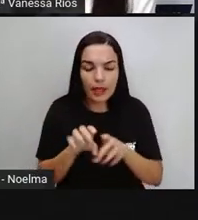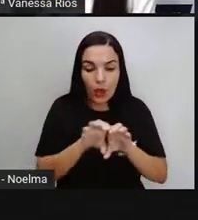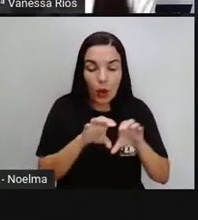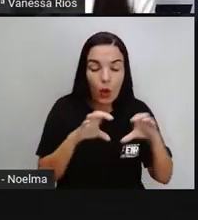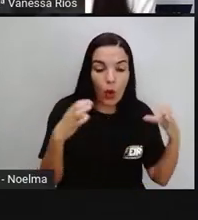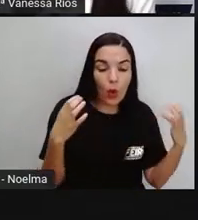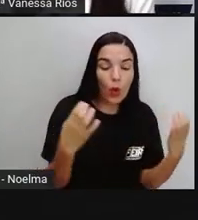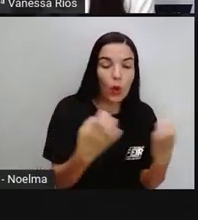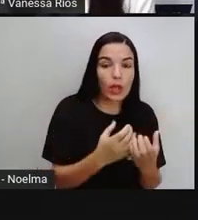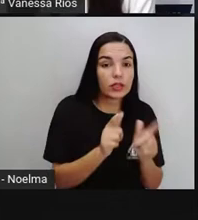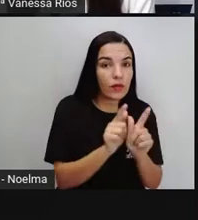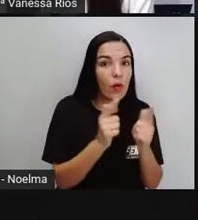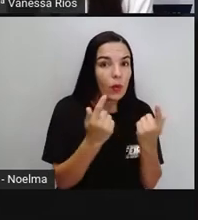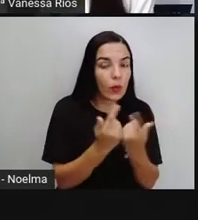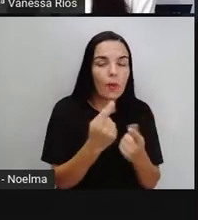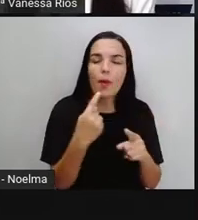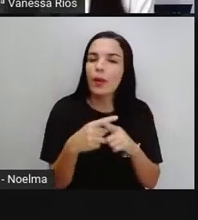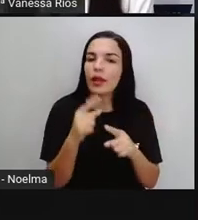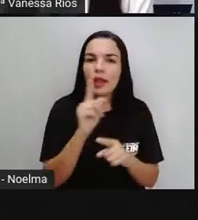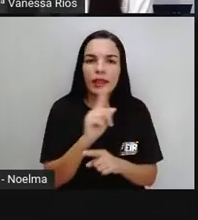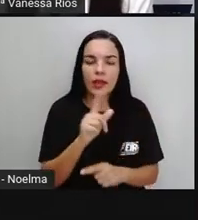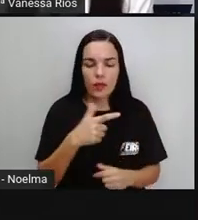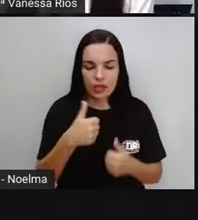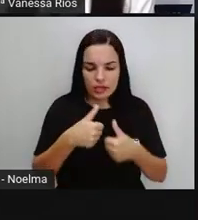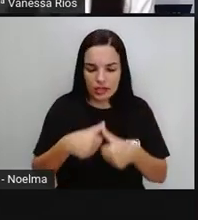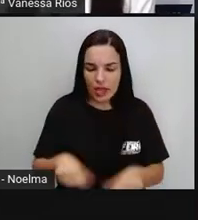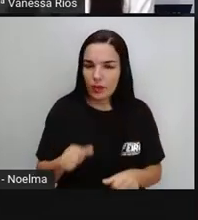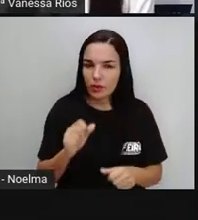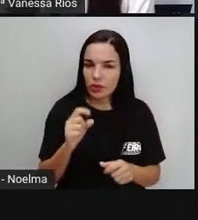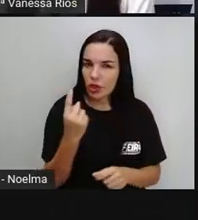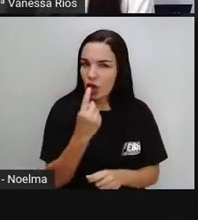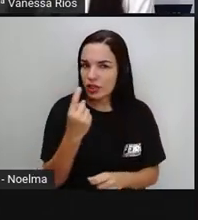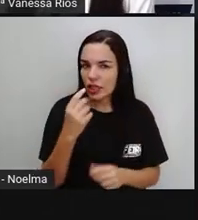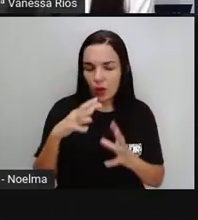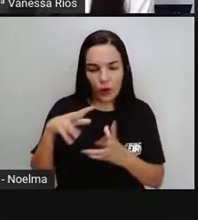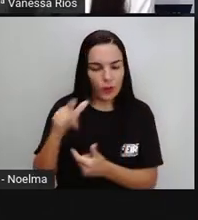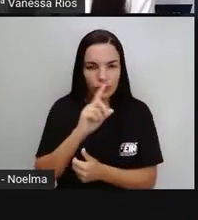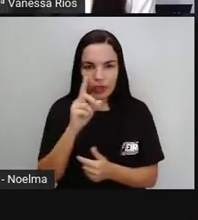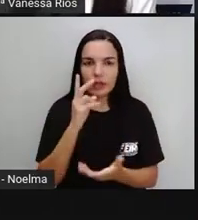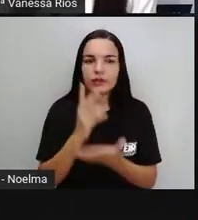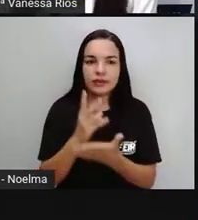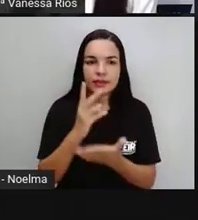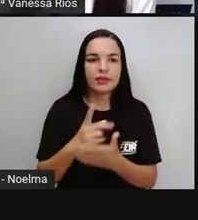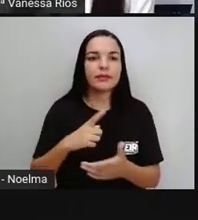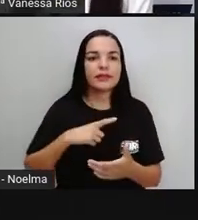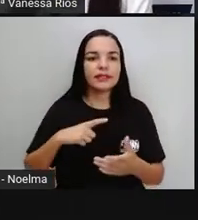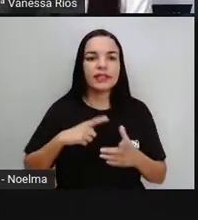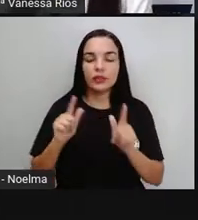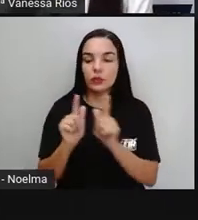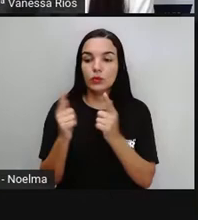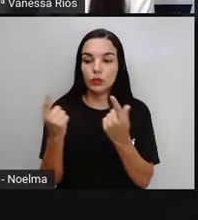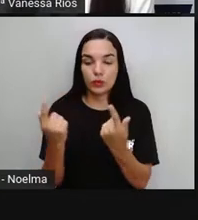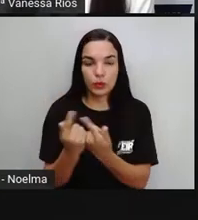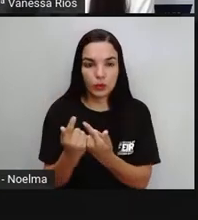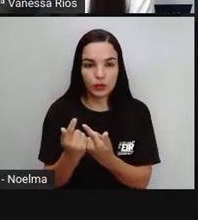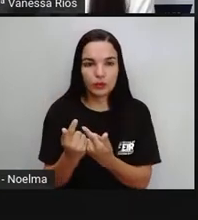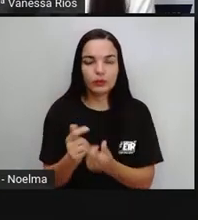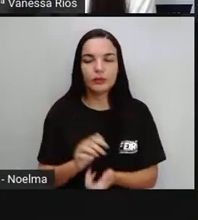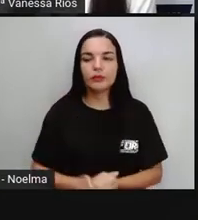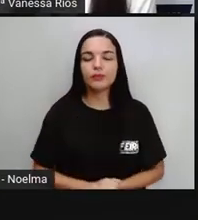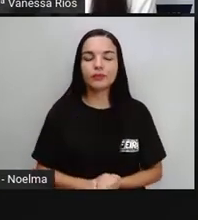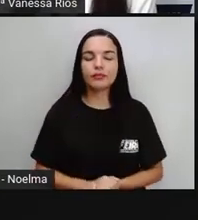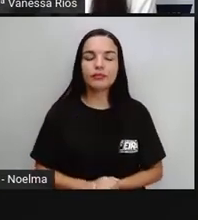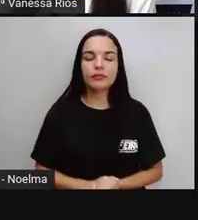também, porque a gente não está sozinho, a gente vive em grupos sociais, se relaciona com outras pessoas que vão